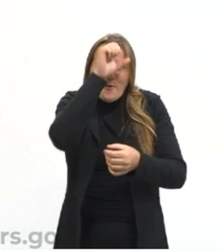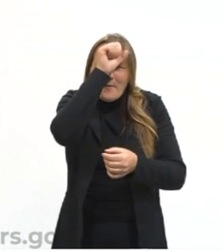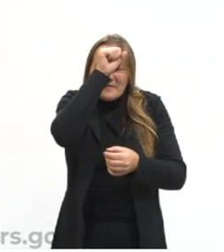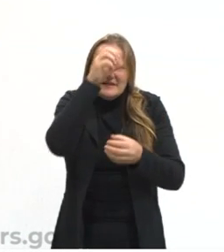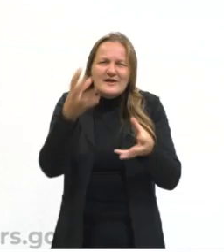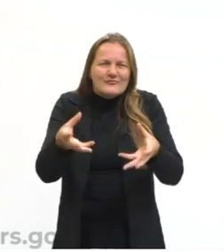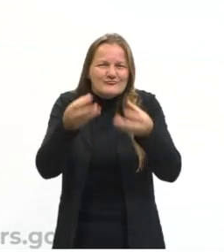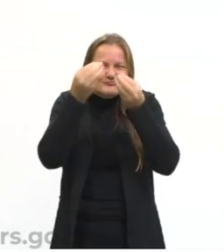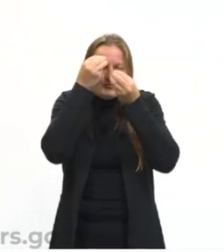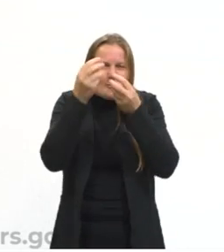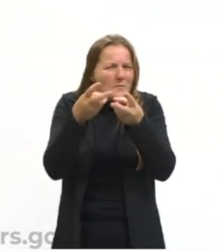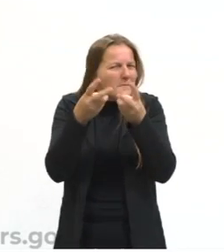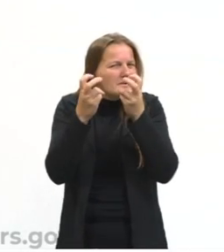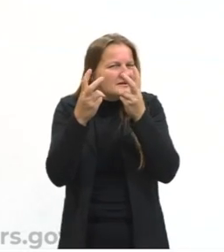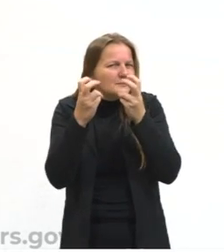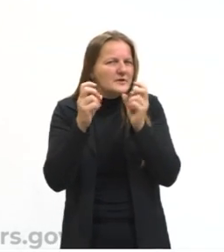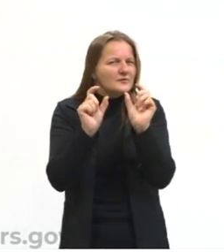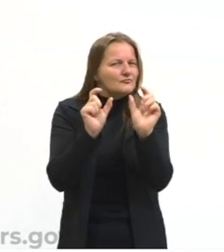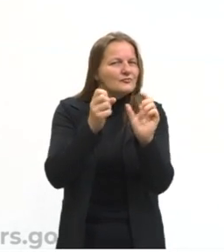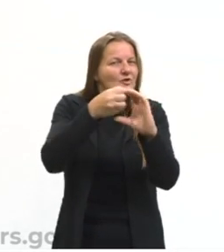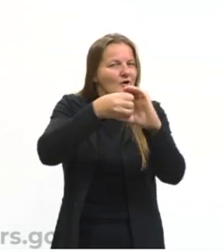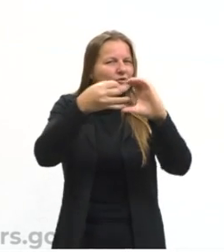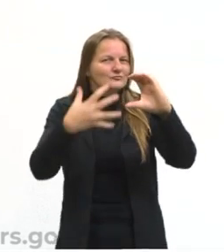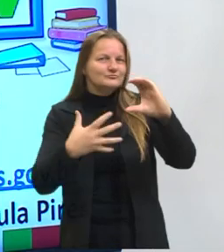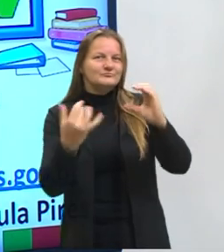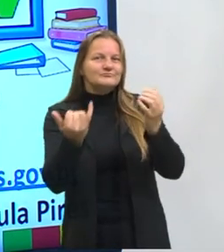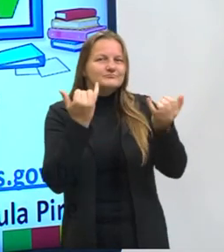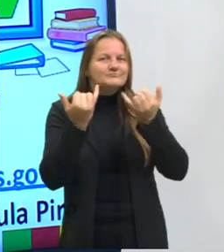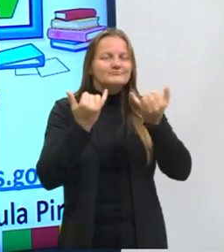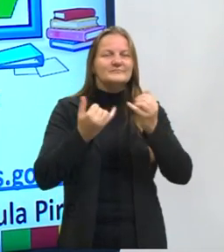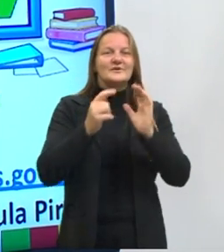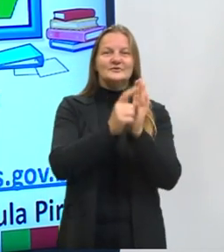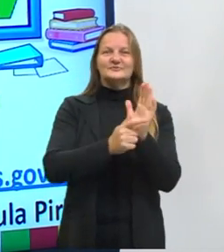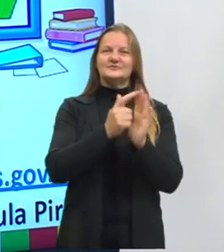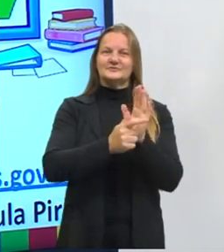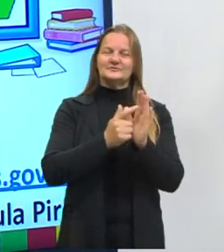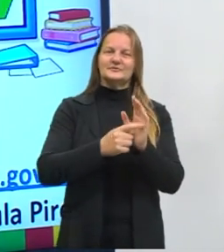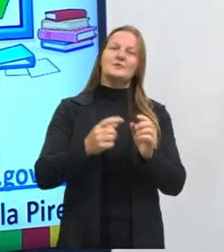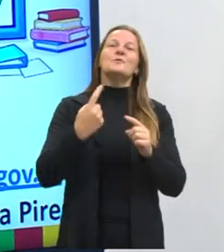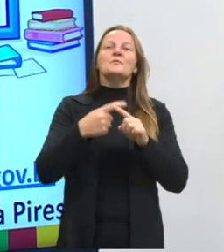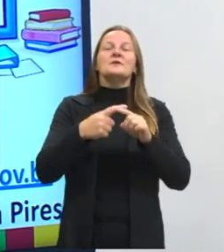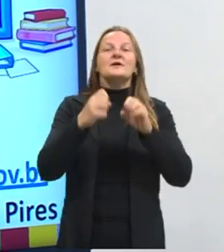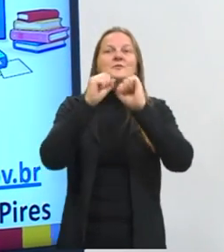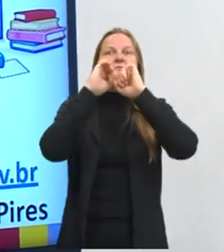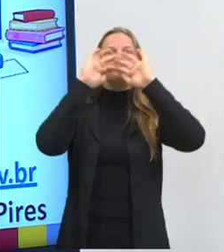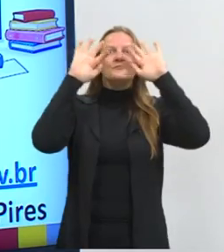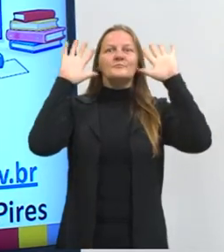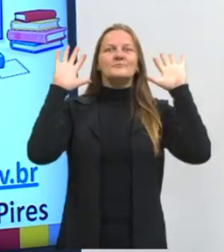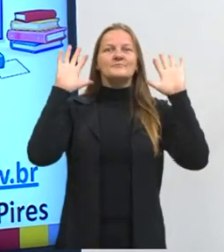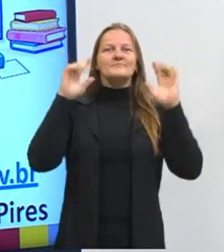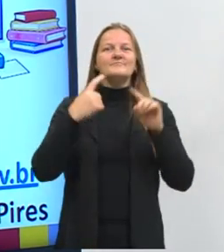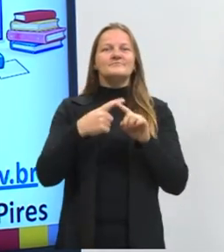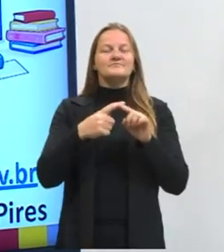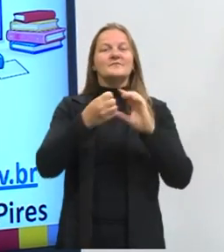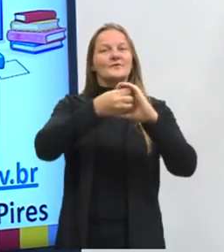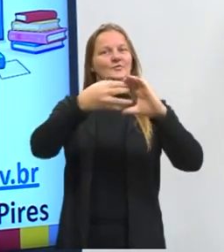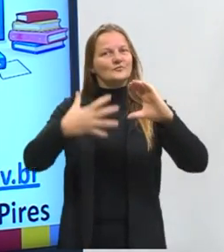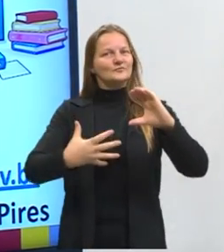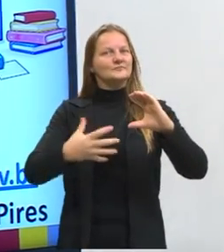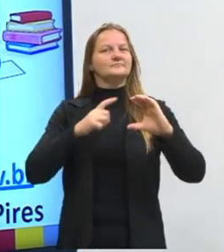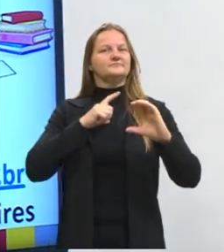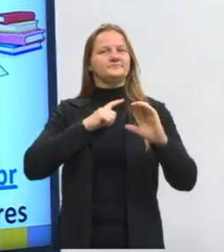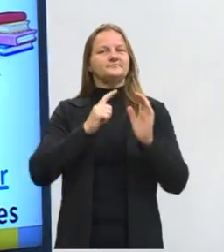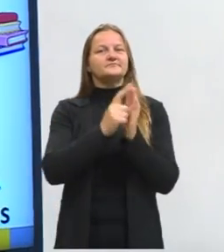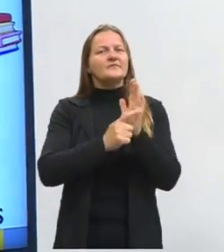os traços, características desses gêneros, porque compreendendo bem as características,